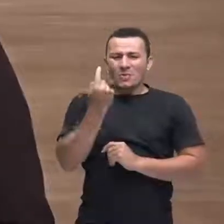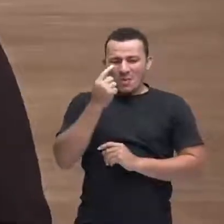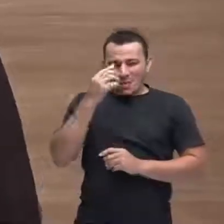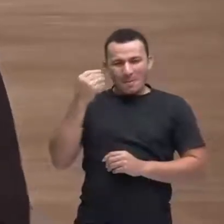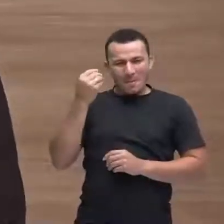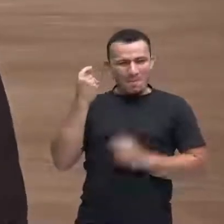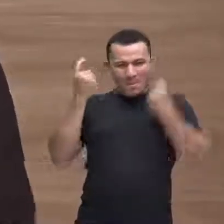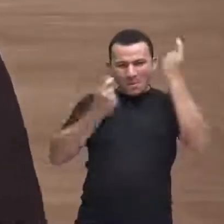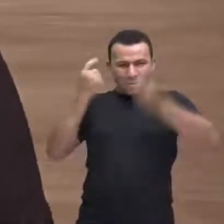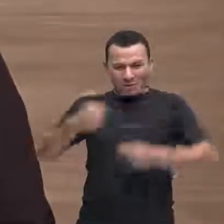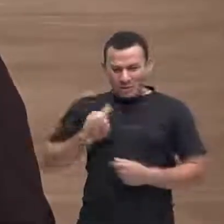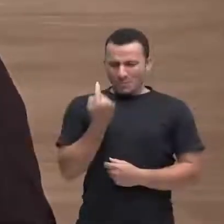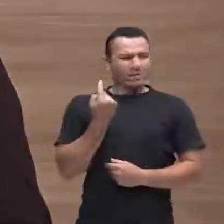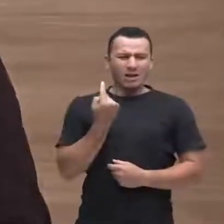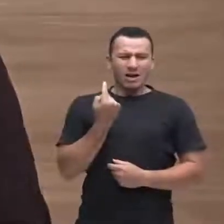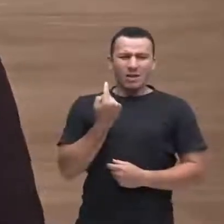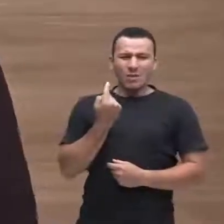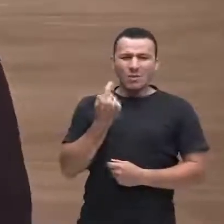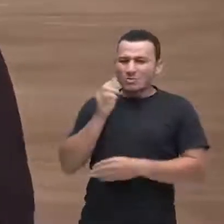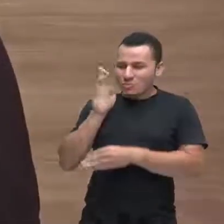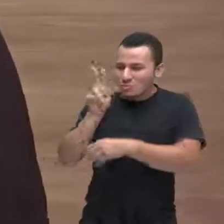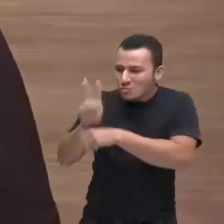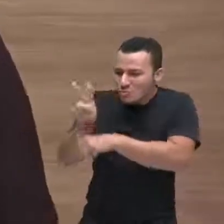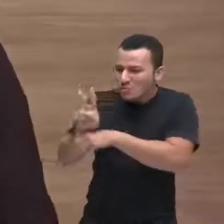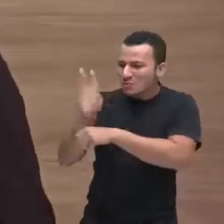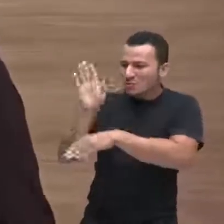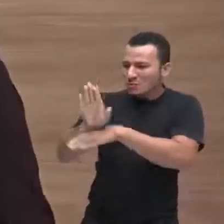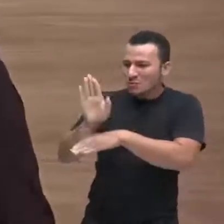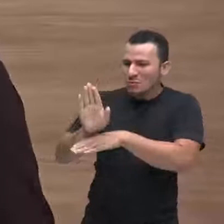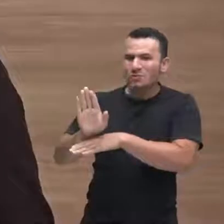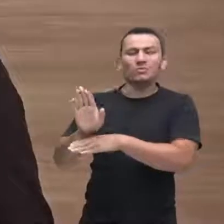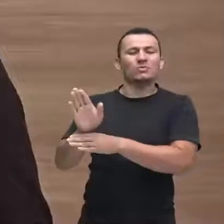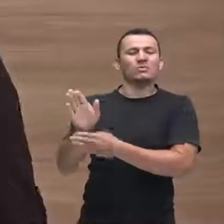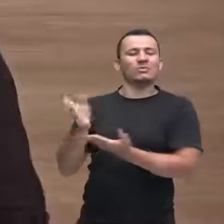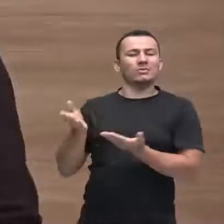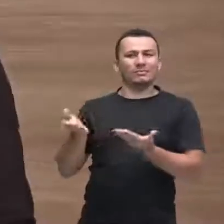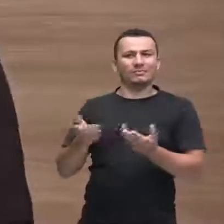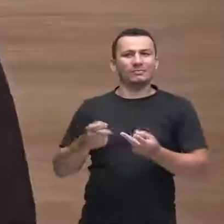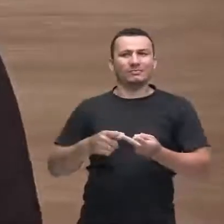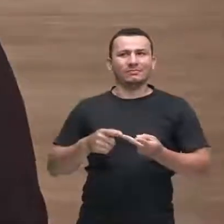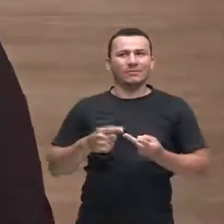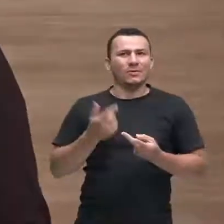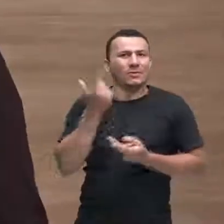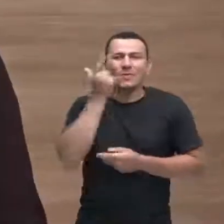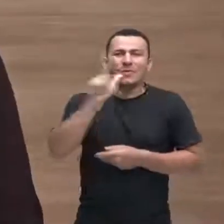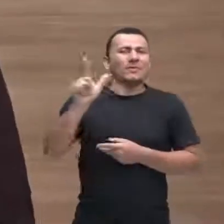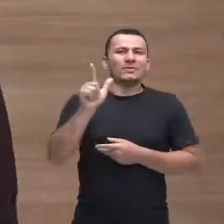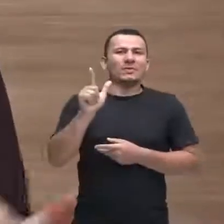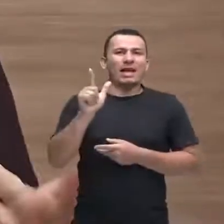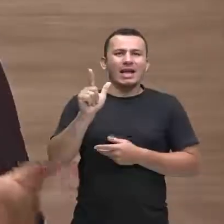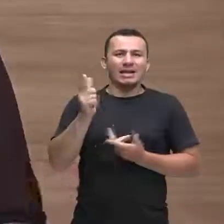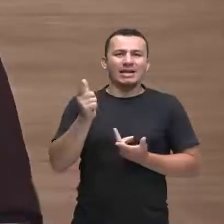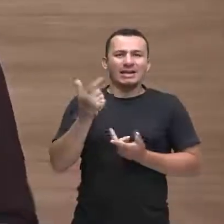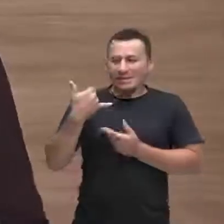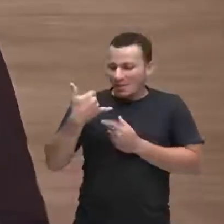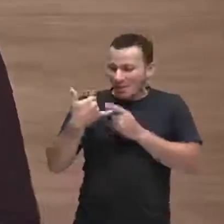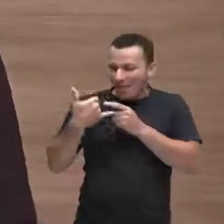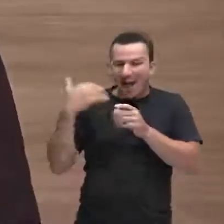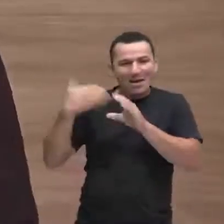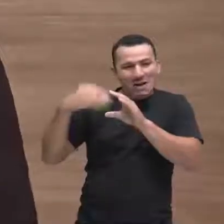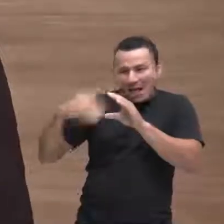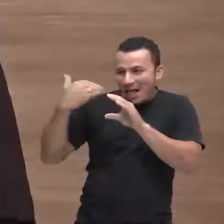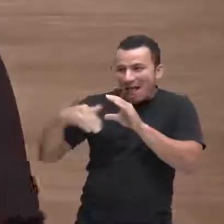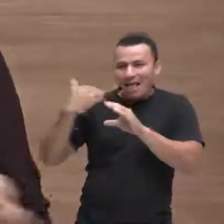conseguem pensar no outro eles não se alimentam eles não conseguem sair do celular eles